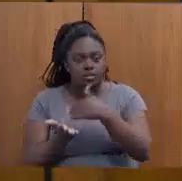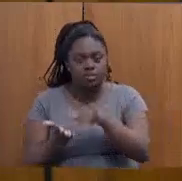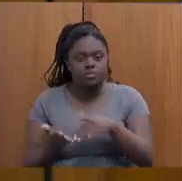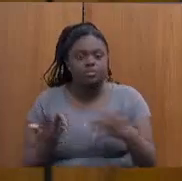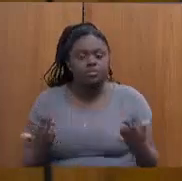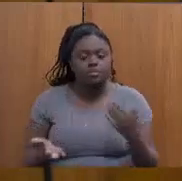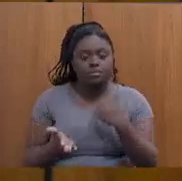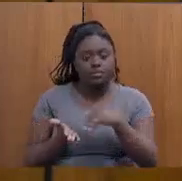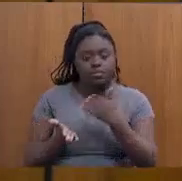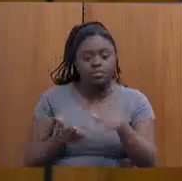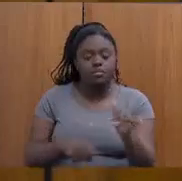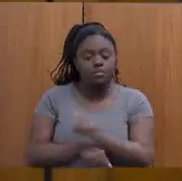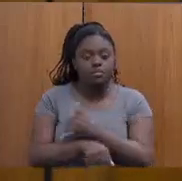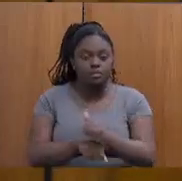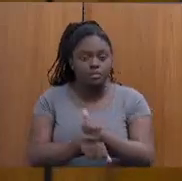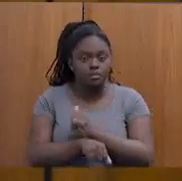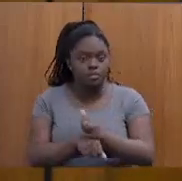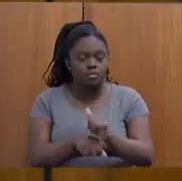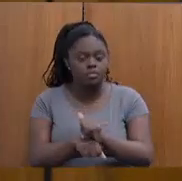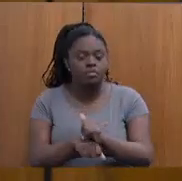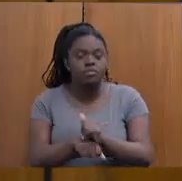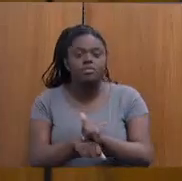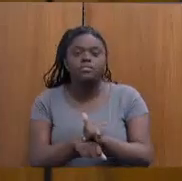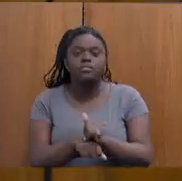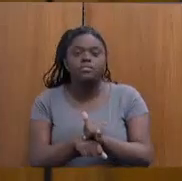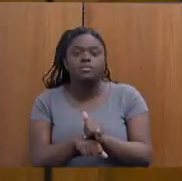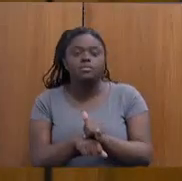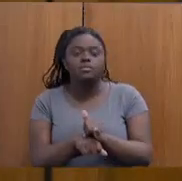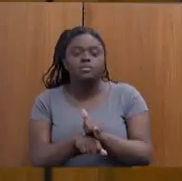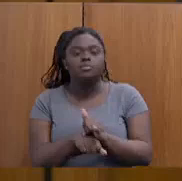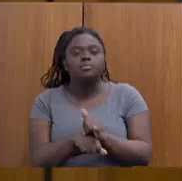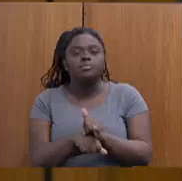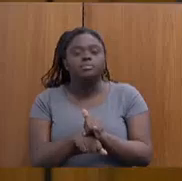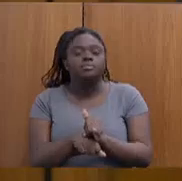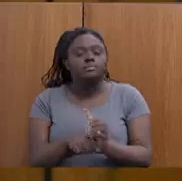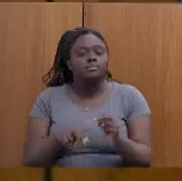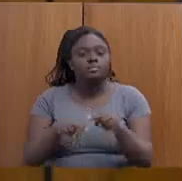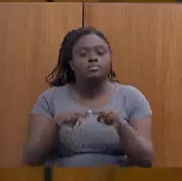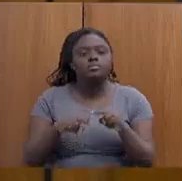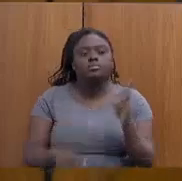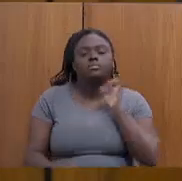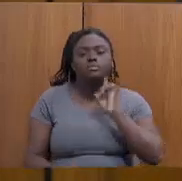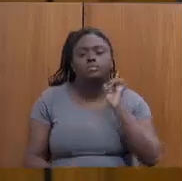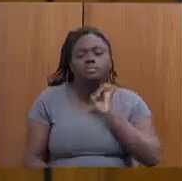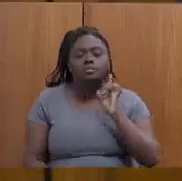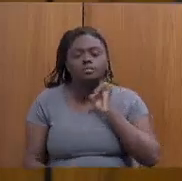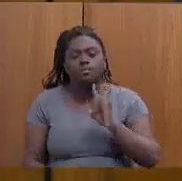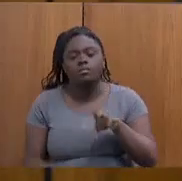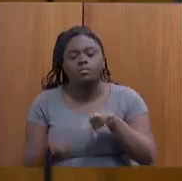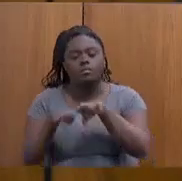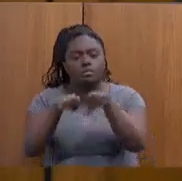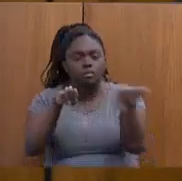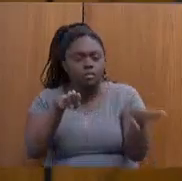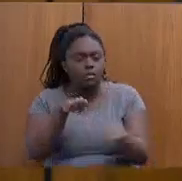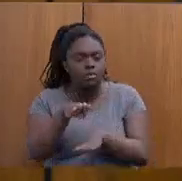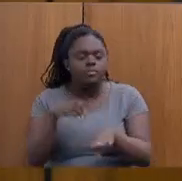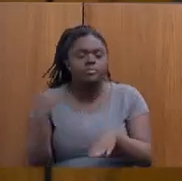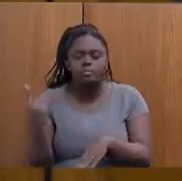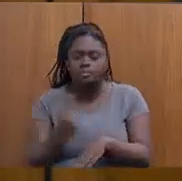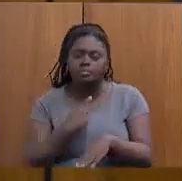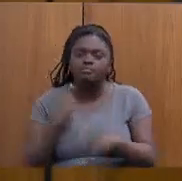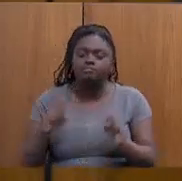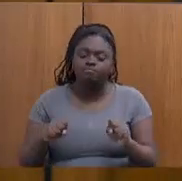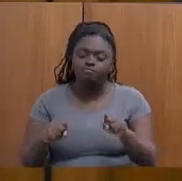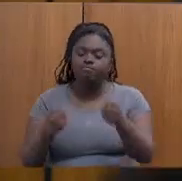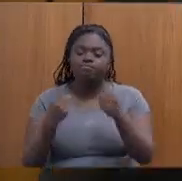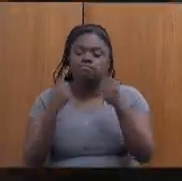estratégica pela situação de Minas Gerais, pelas desigualdades que nós enfrentamos, pelas